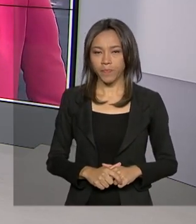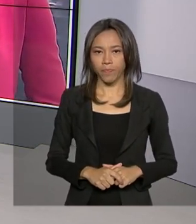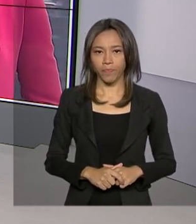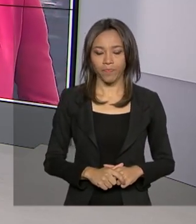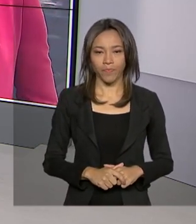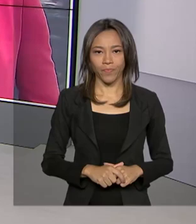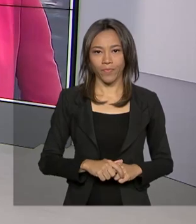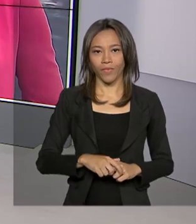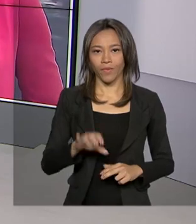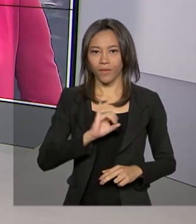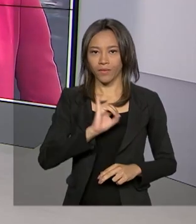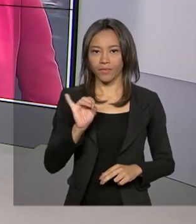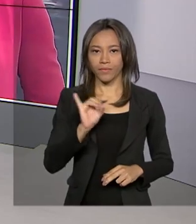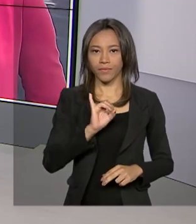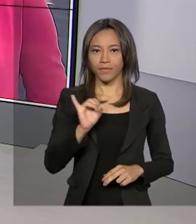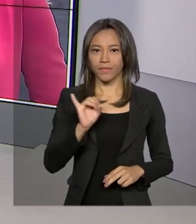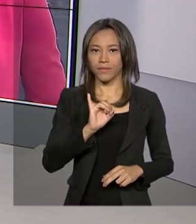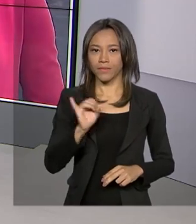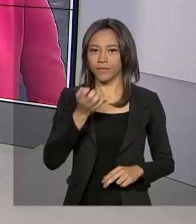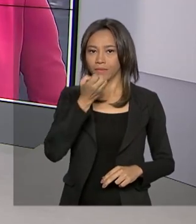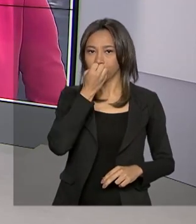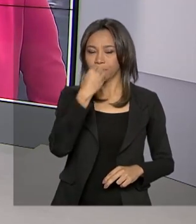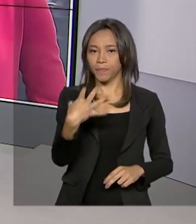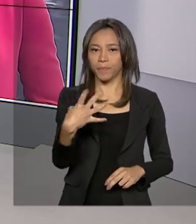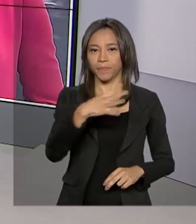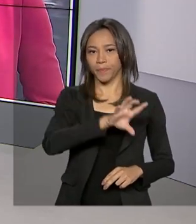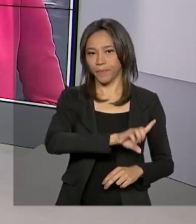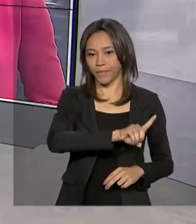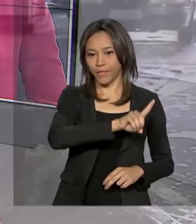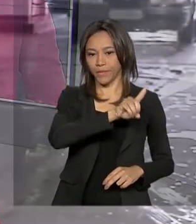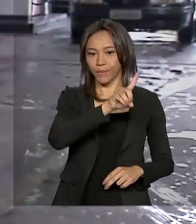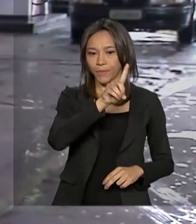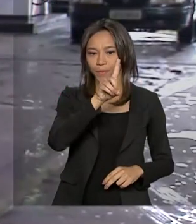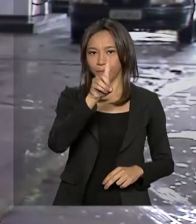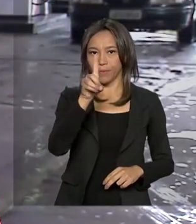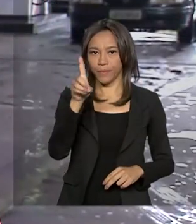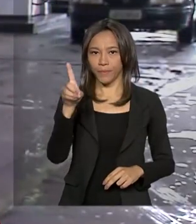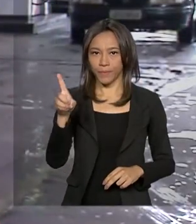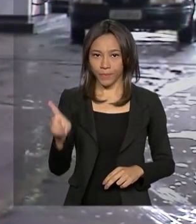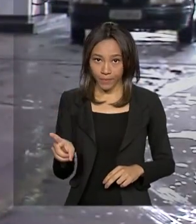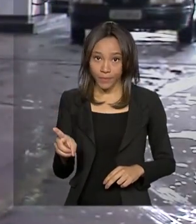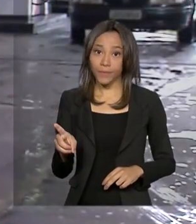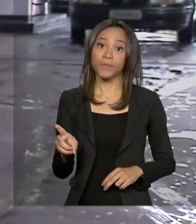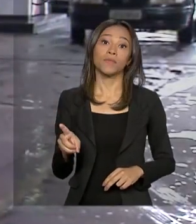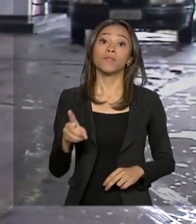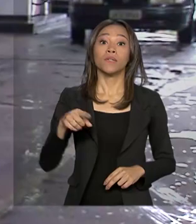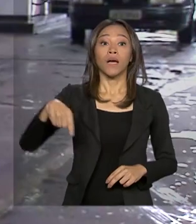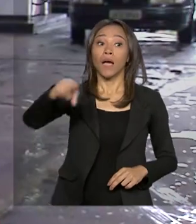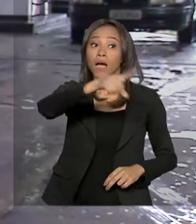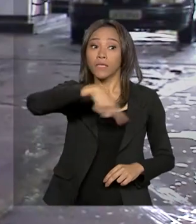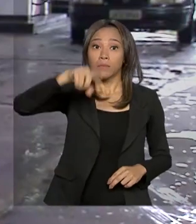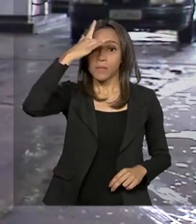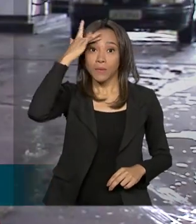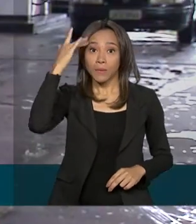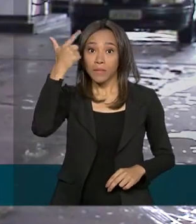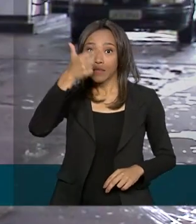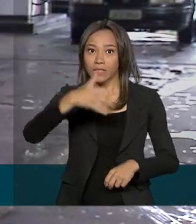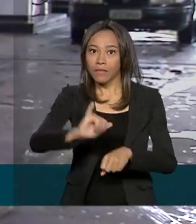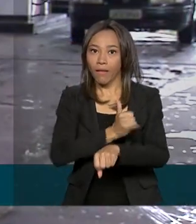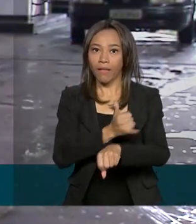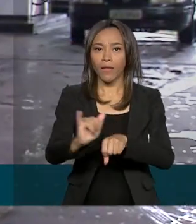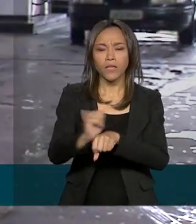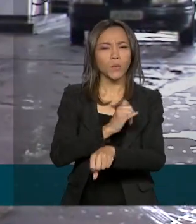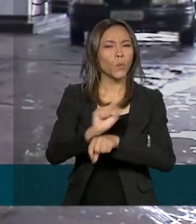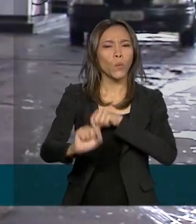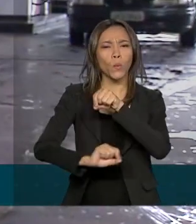Olá, Amara. Bom dia para você, bom dia a todos. Olha, os consumidores terão mais uma ferramenta para pesquisar preços de